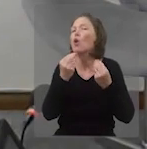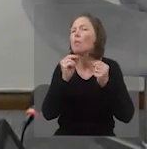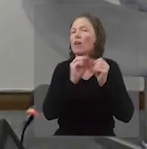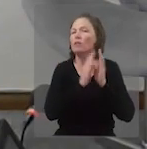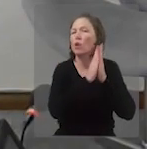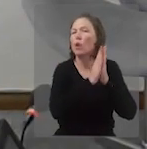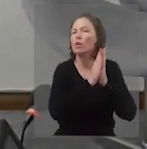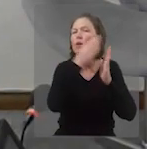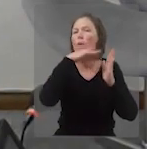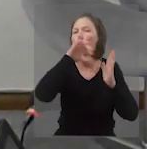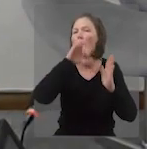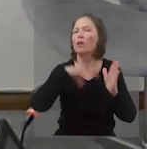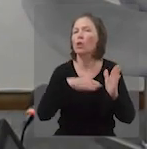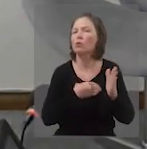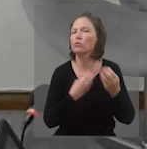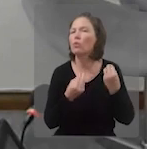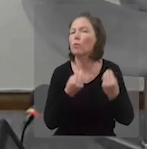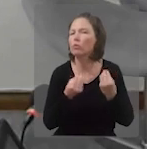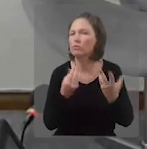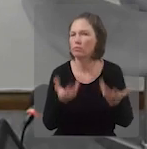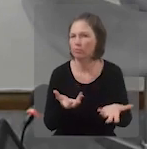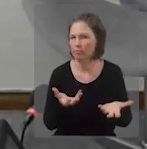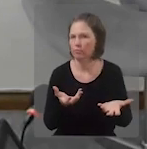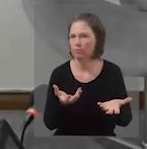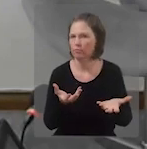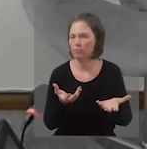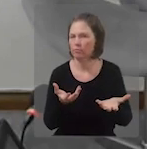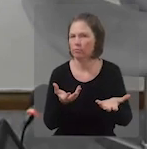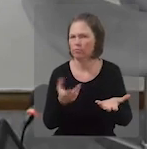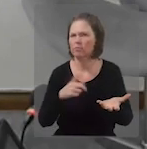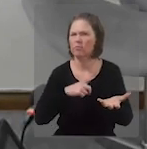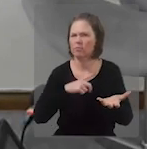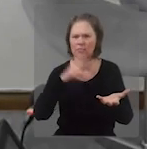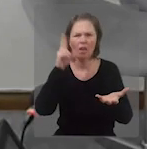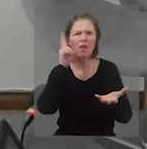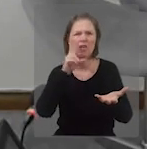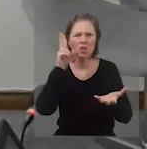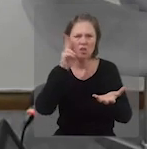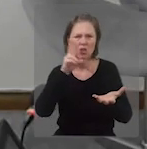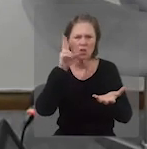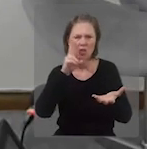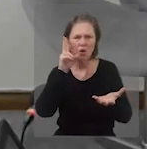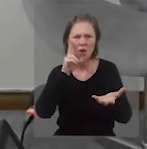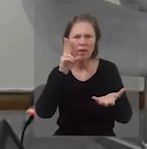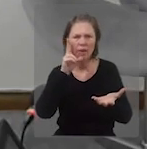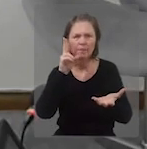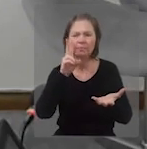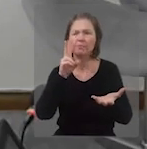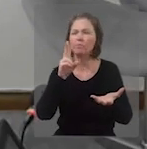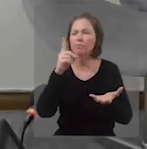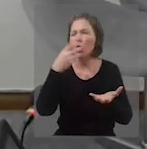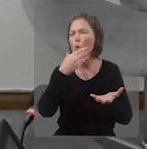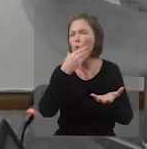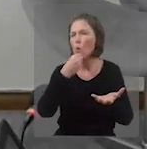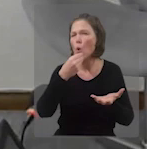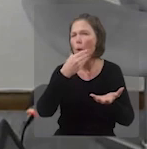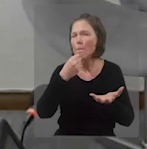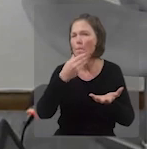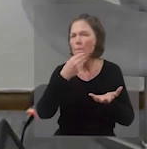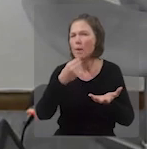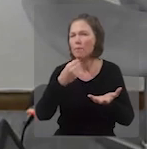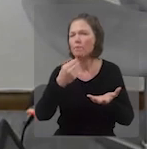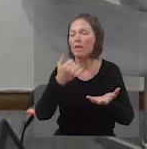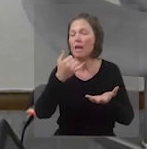E na história do credor incompassivo, o sujeito foi perdoado por uma enorme dívida pelo rei, implorando, me